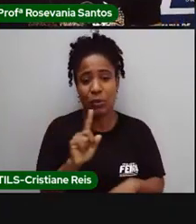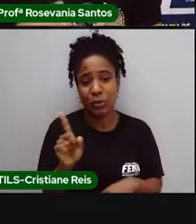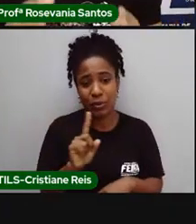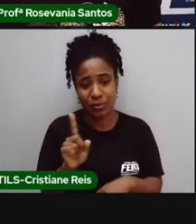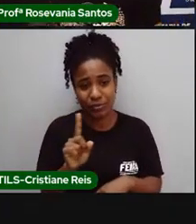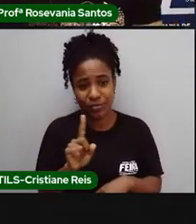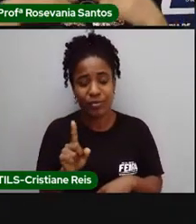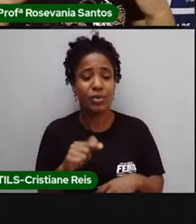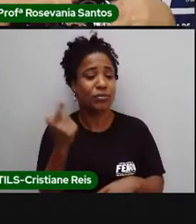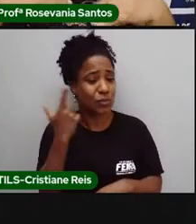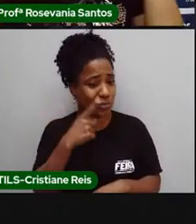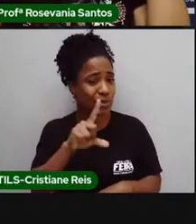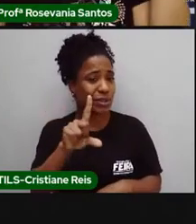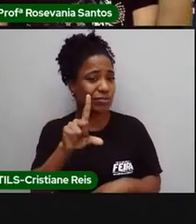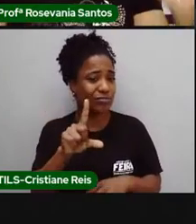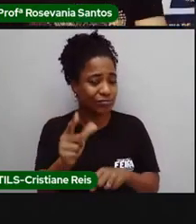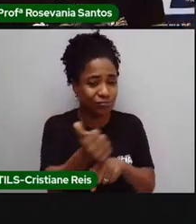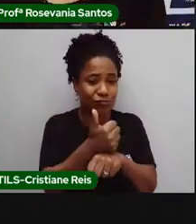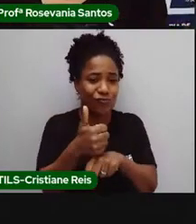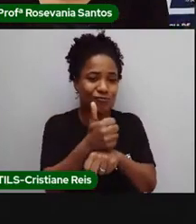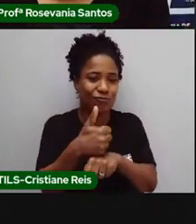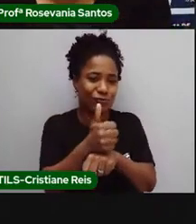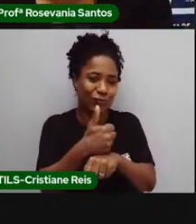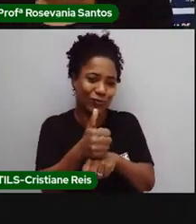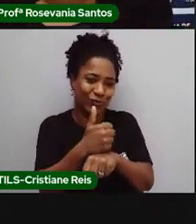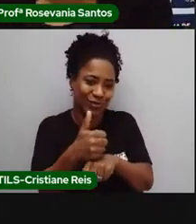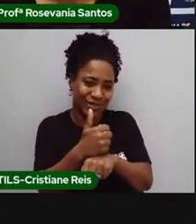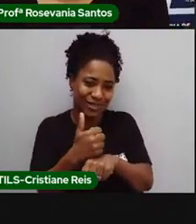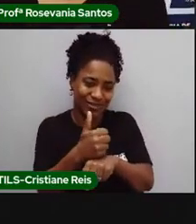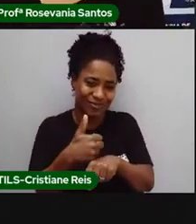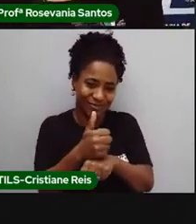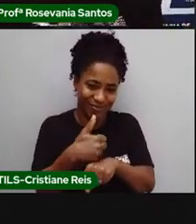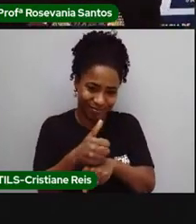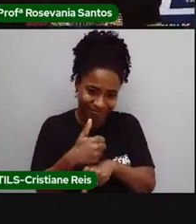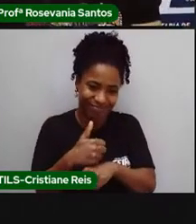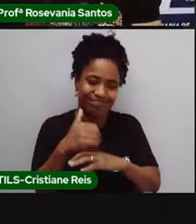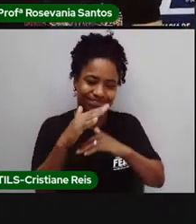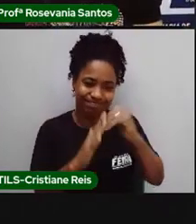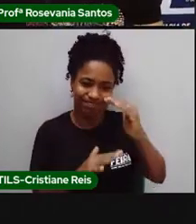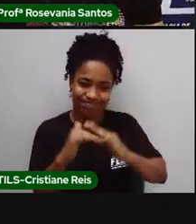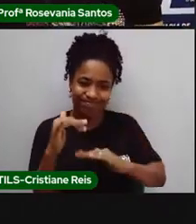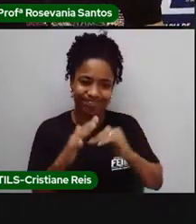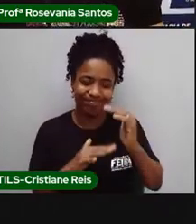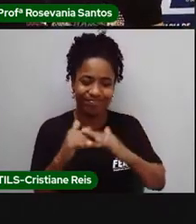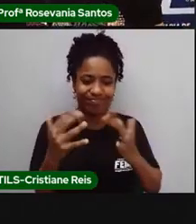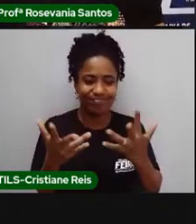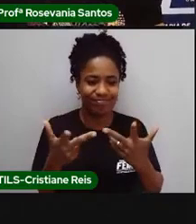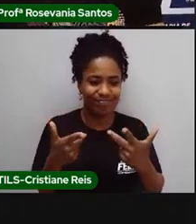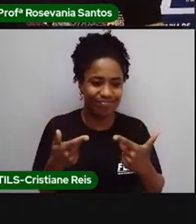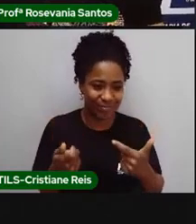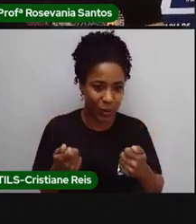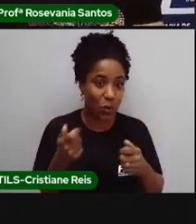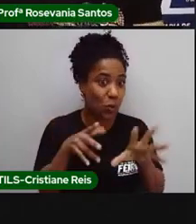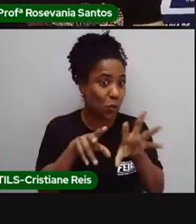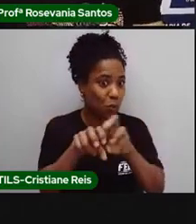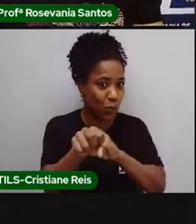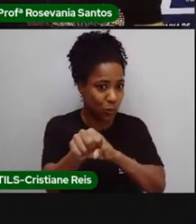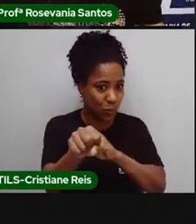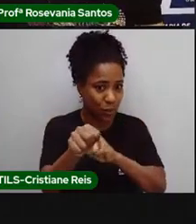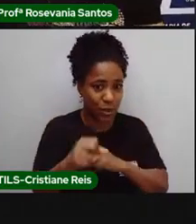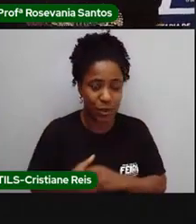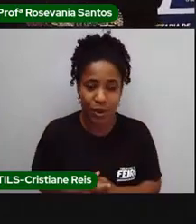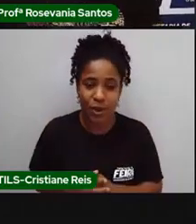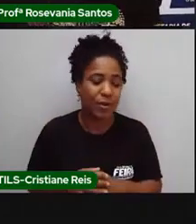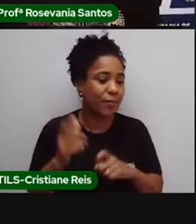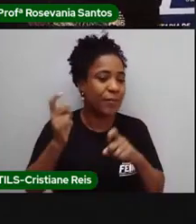conseguiu ali ter uma função ali dentro daquela formação que você teve. Então,